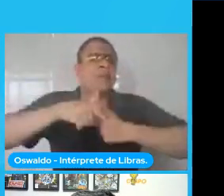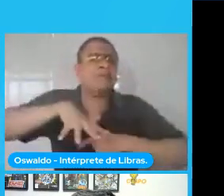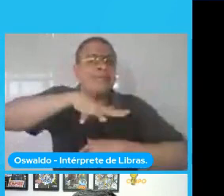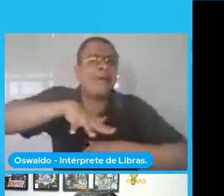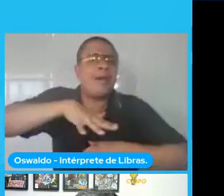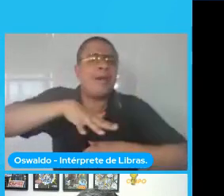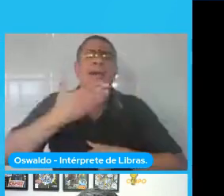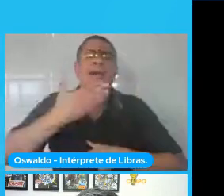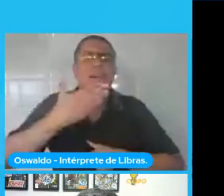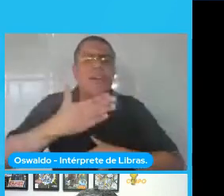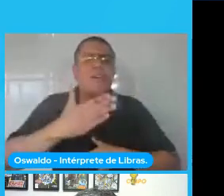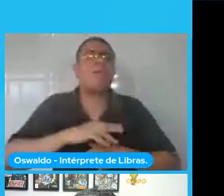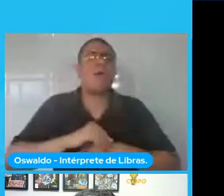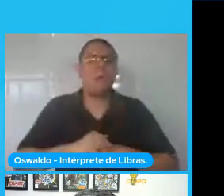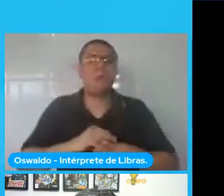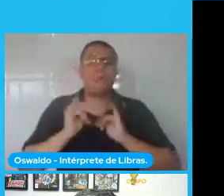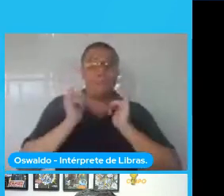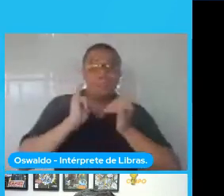suficientes,